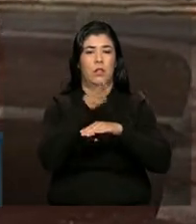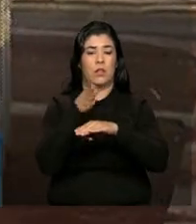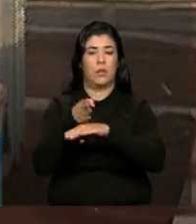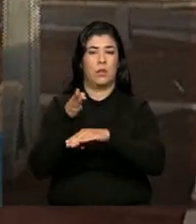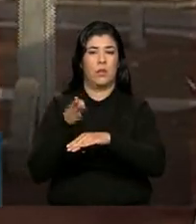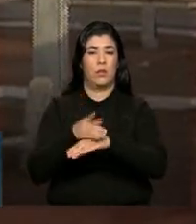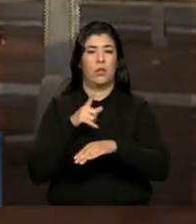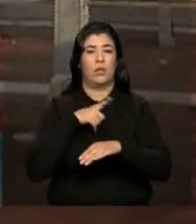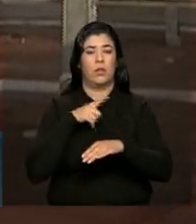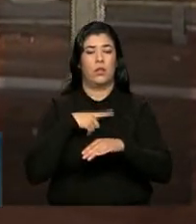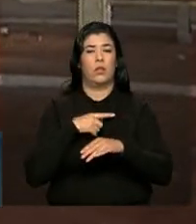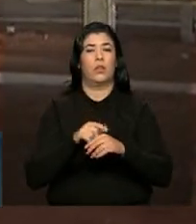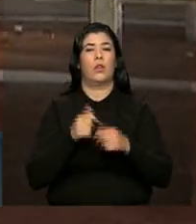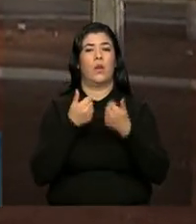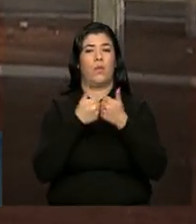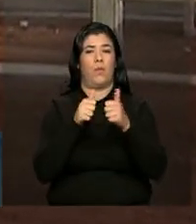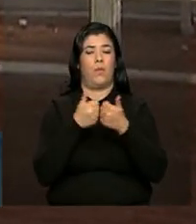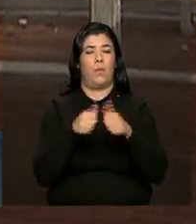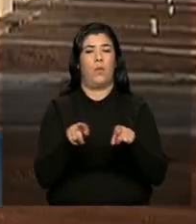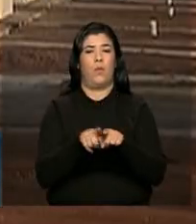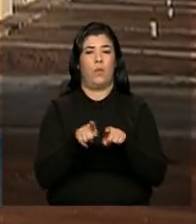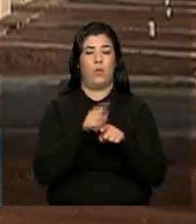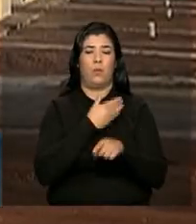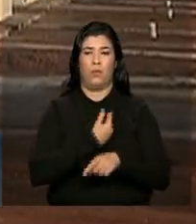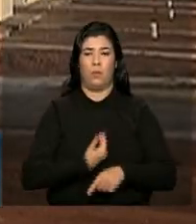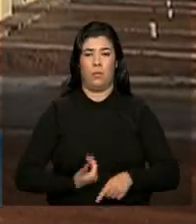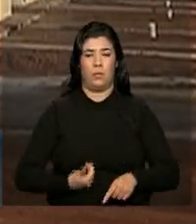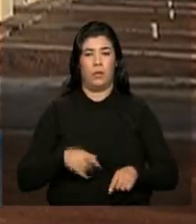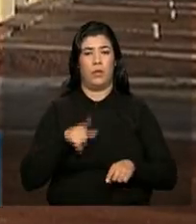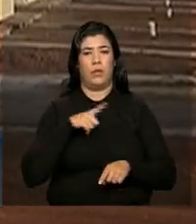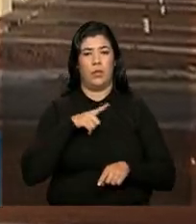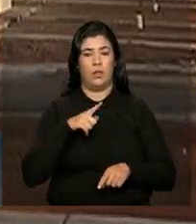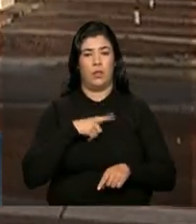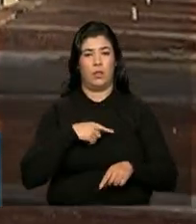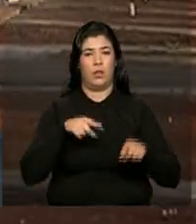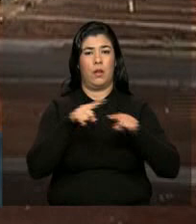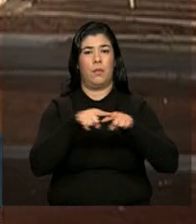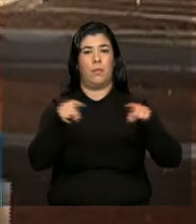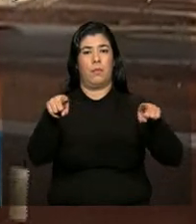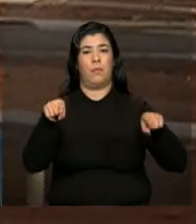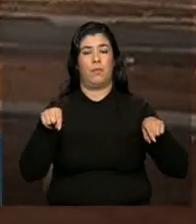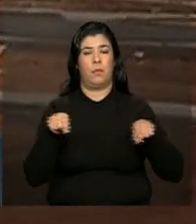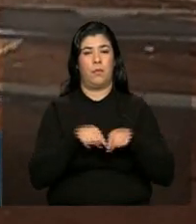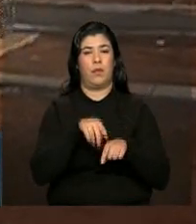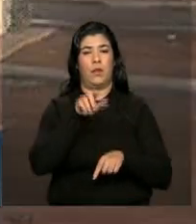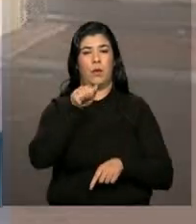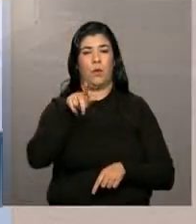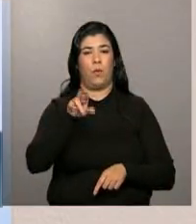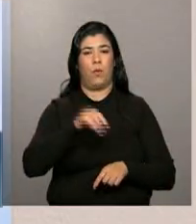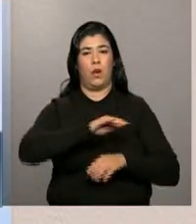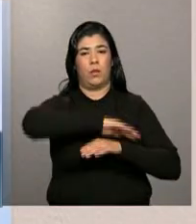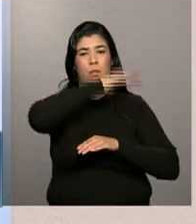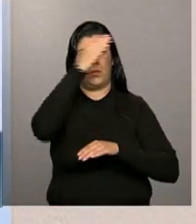ao transporte público, além de quadra poliesportiva coberta.